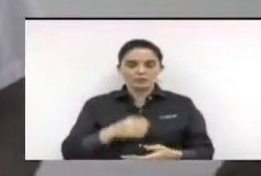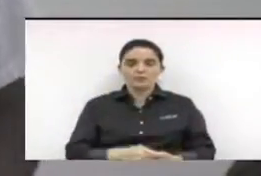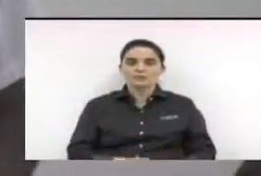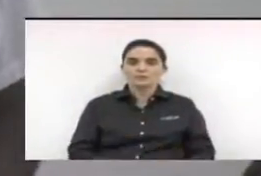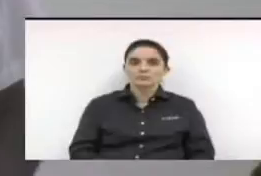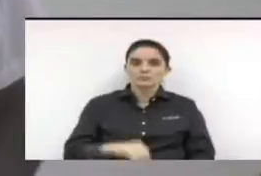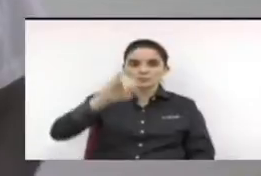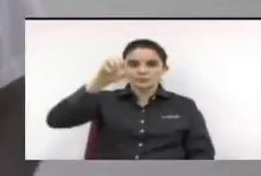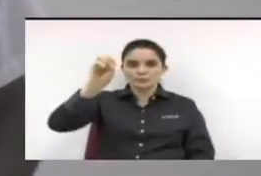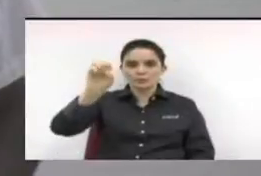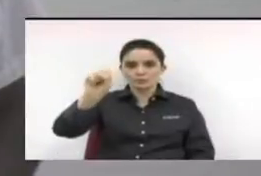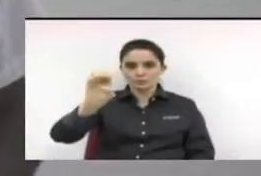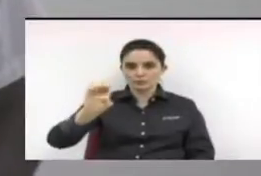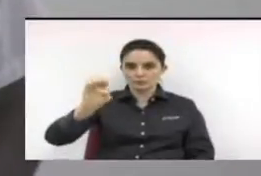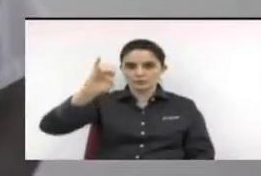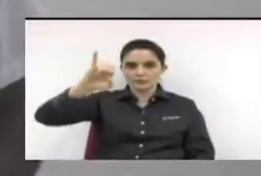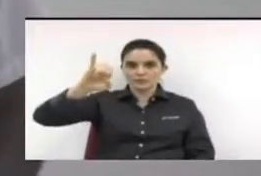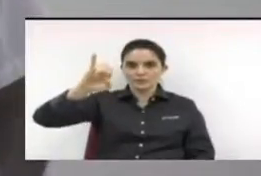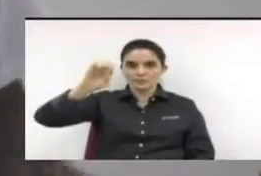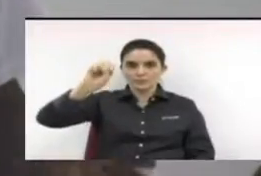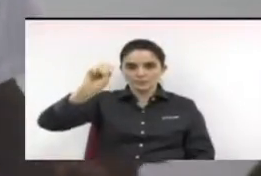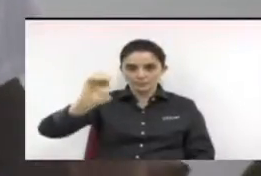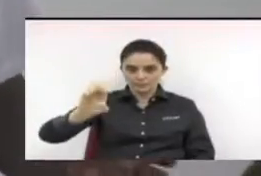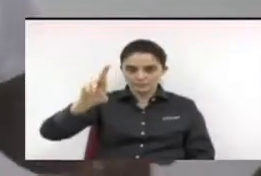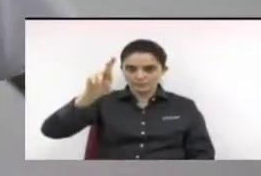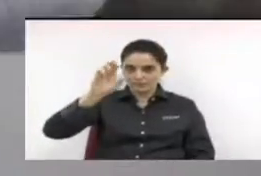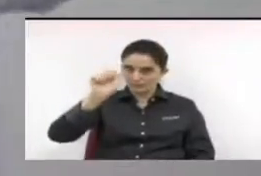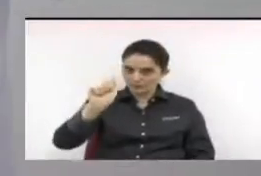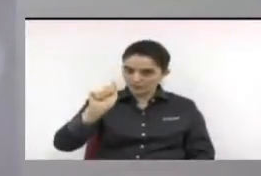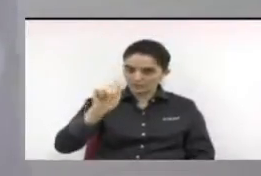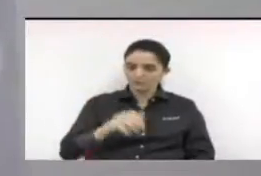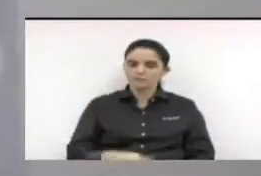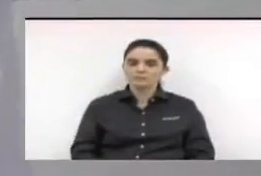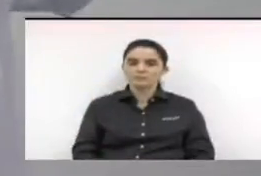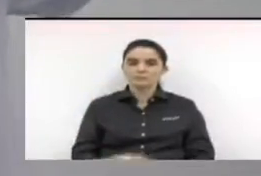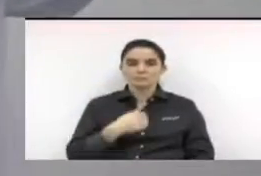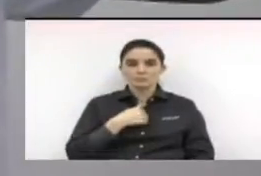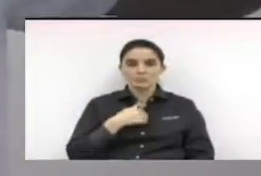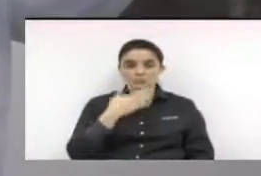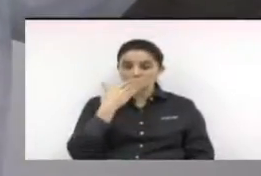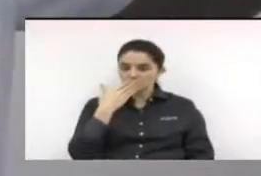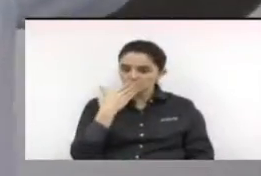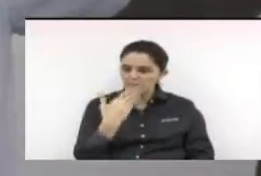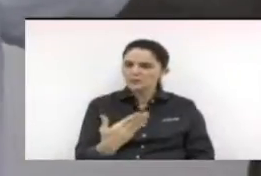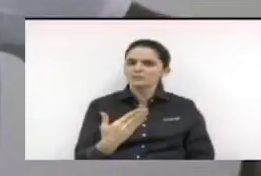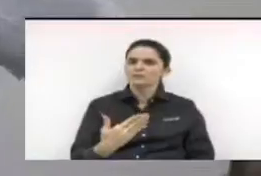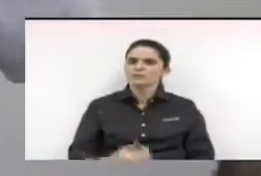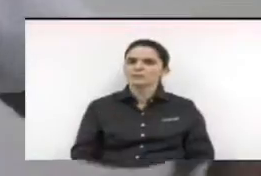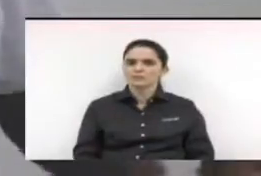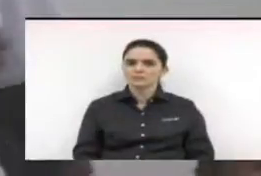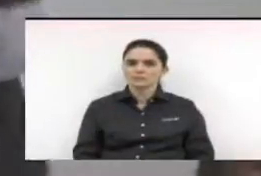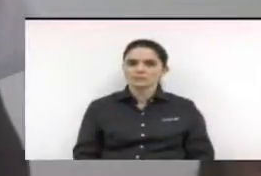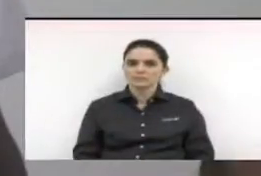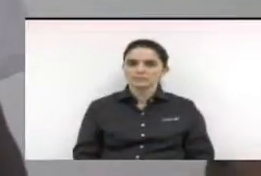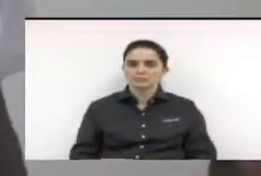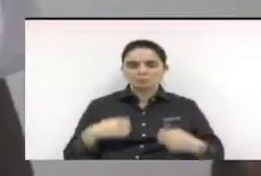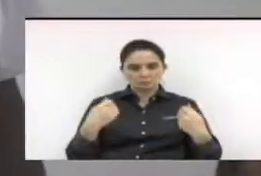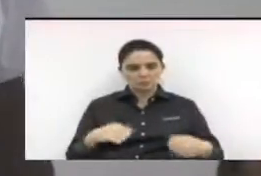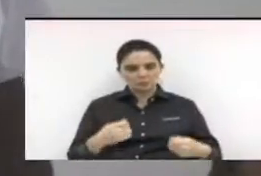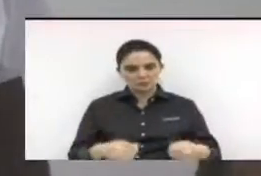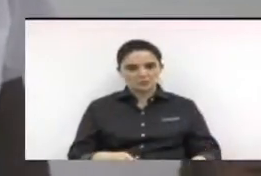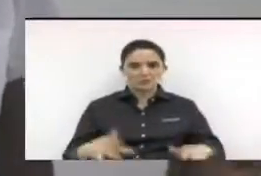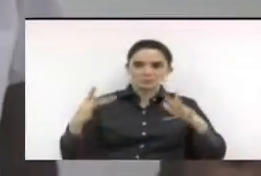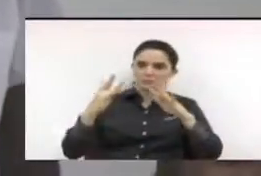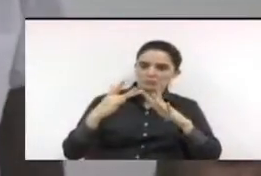e Aloysio Nunes. Para que, nós estamos aqui, mas o foco é lá. Então temos que ter contato, pode ser o Miguel